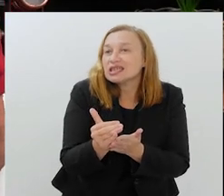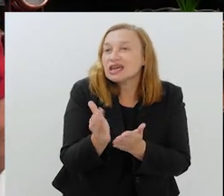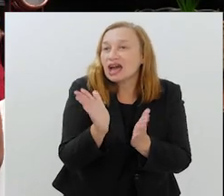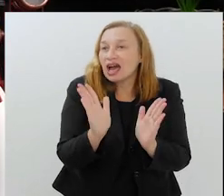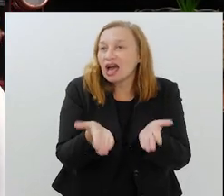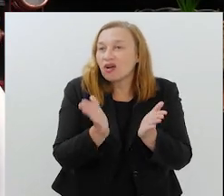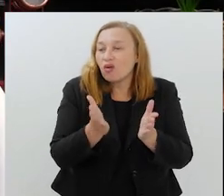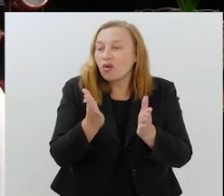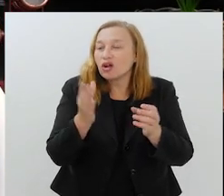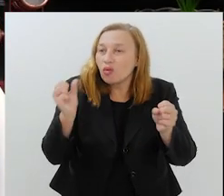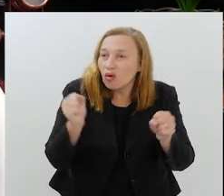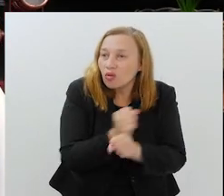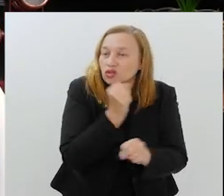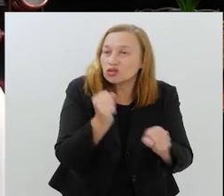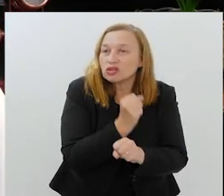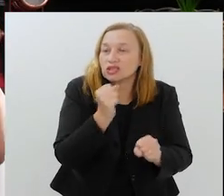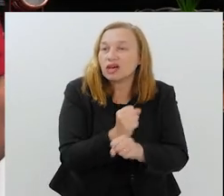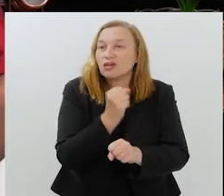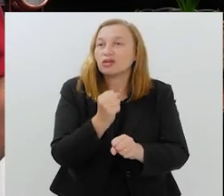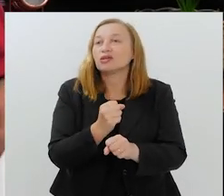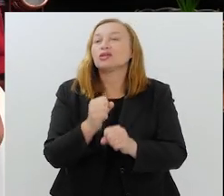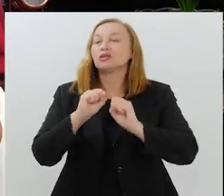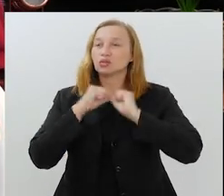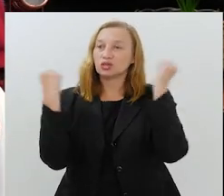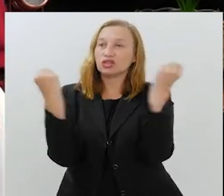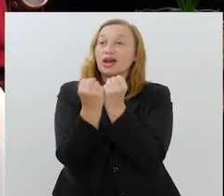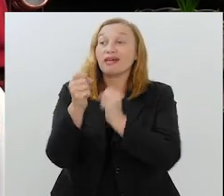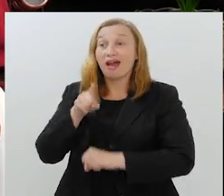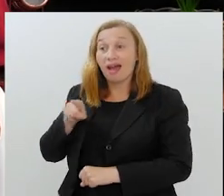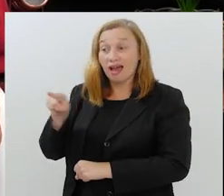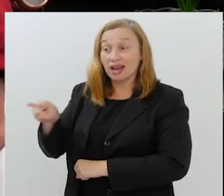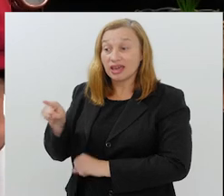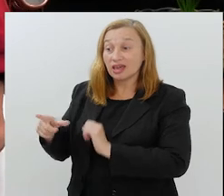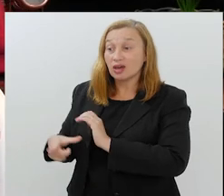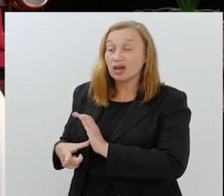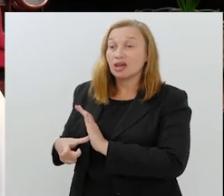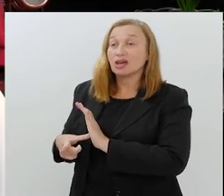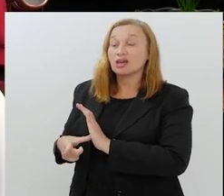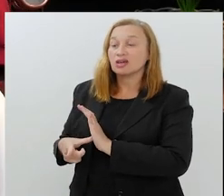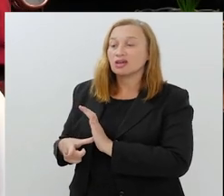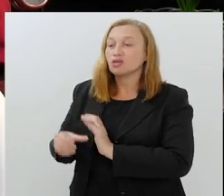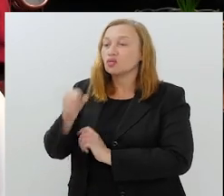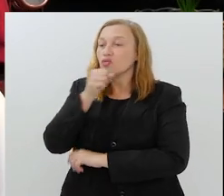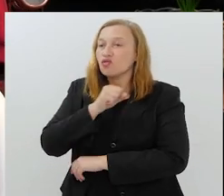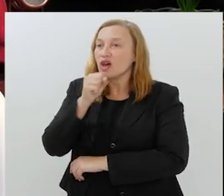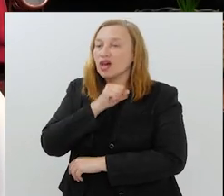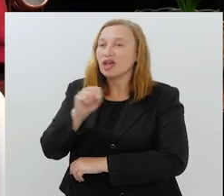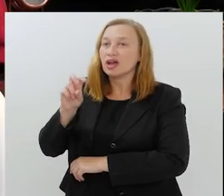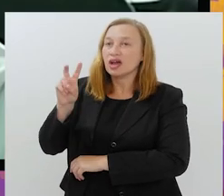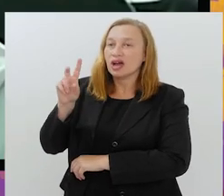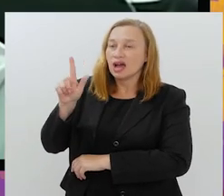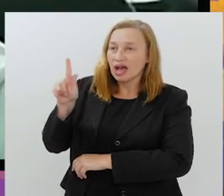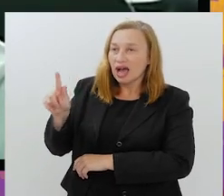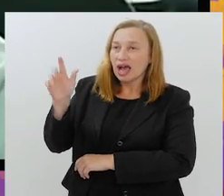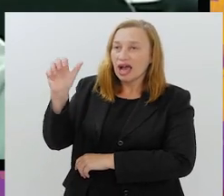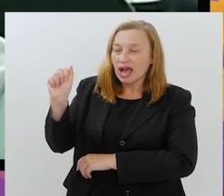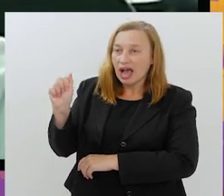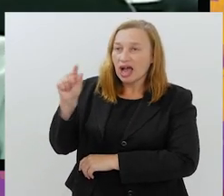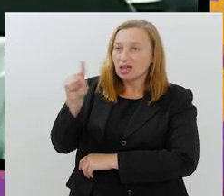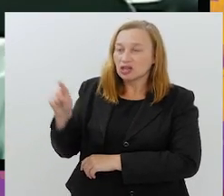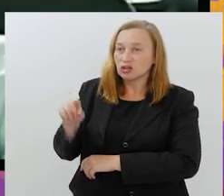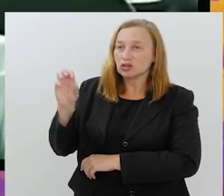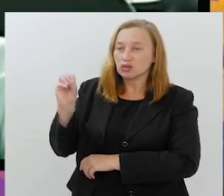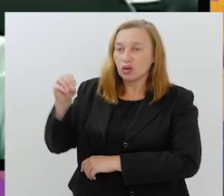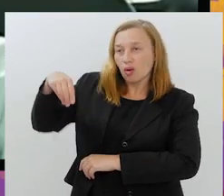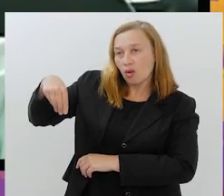realizado com a construção do estádio ali no antigo gasômetro. E é impossível não